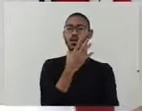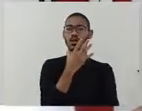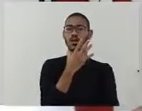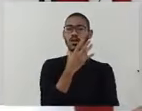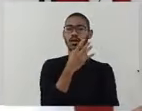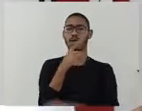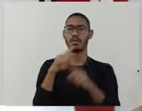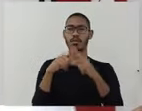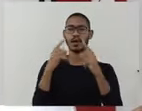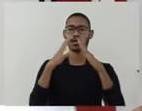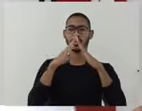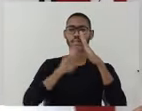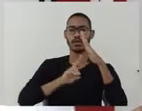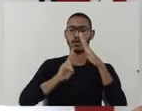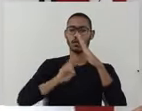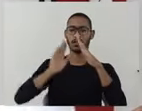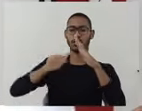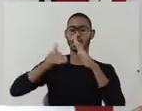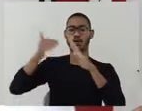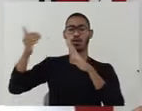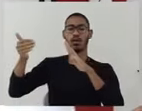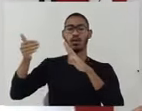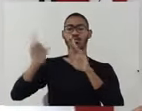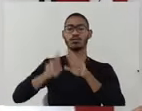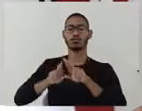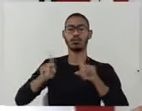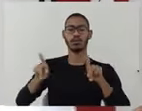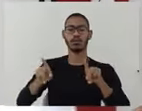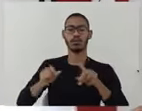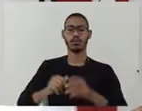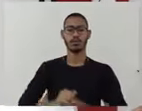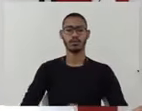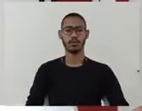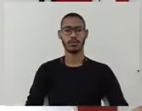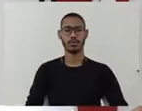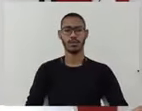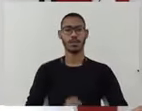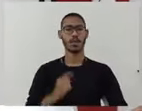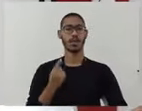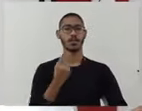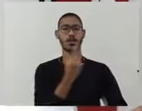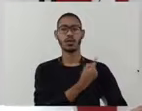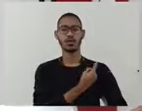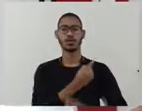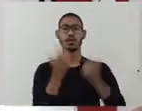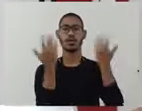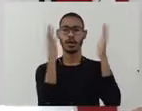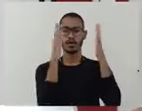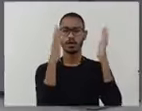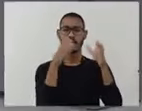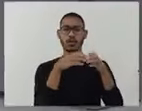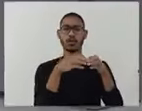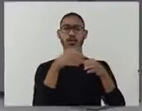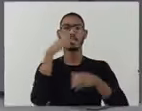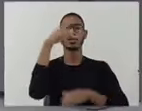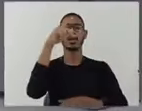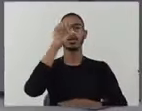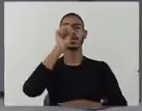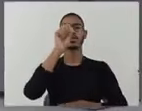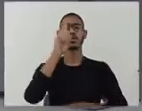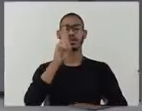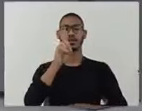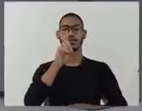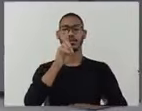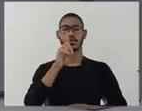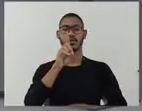Estivemos ali também parabenizando o PSD a convite do